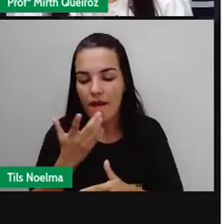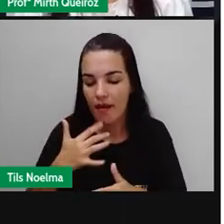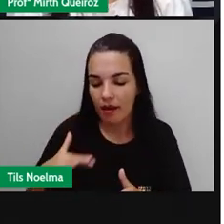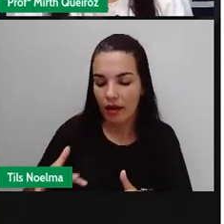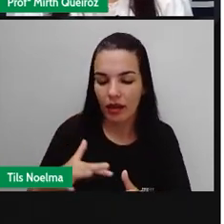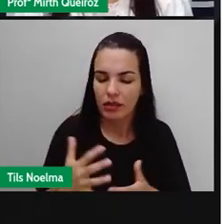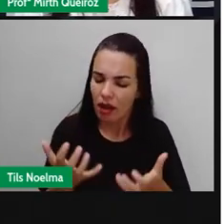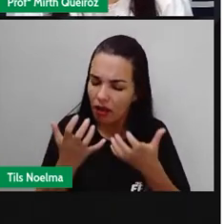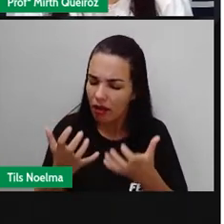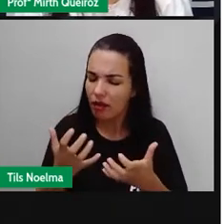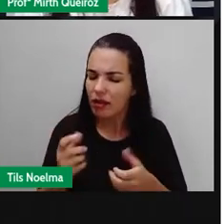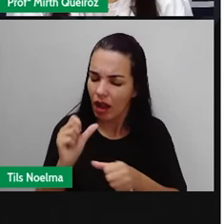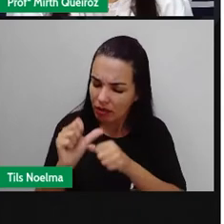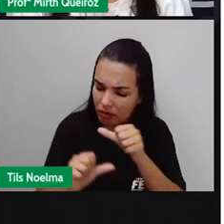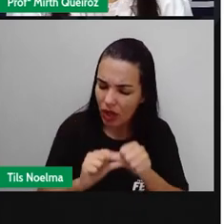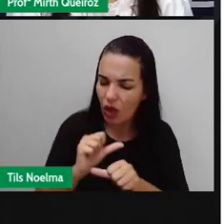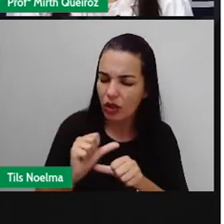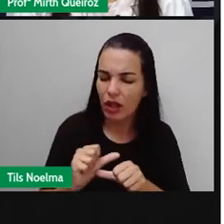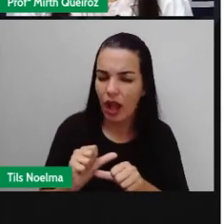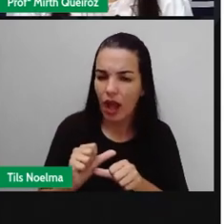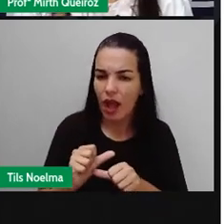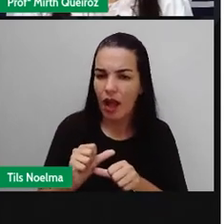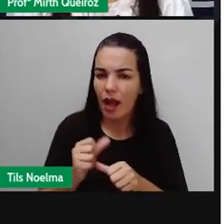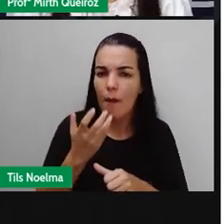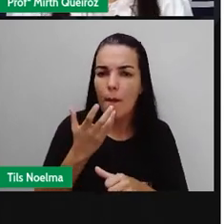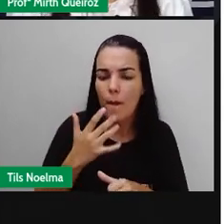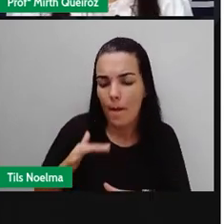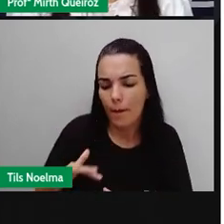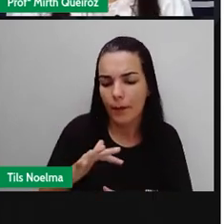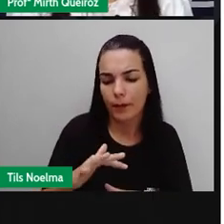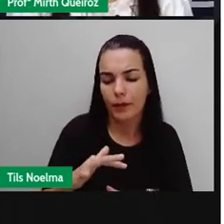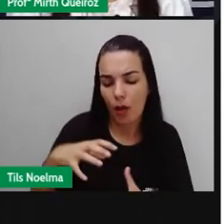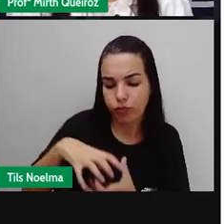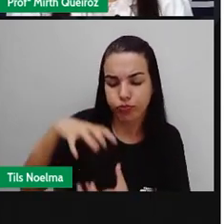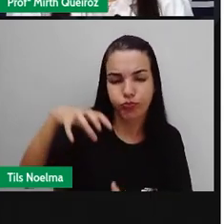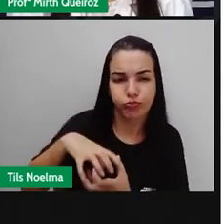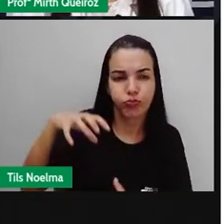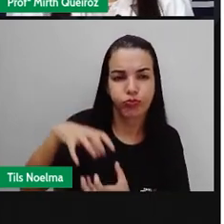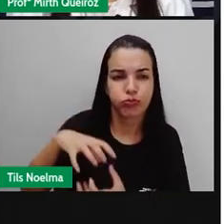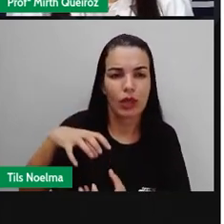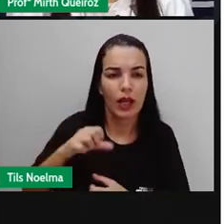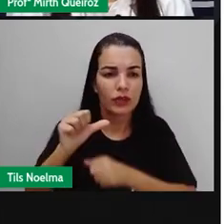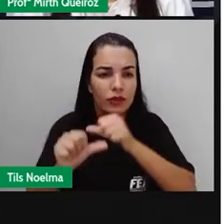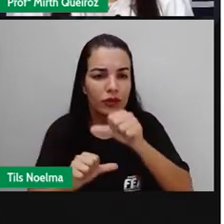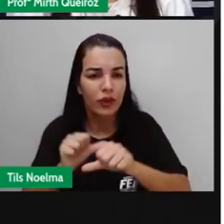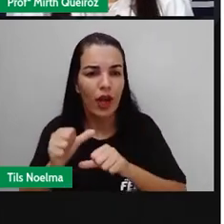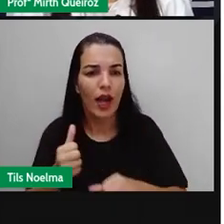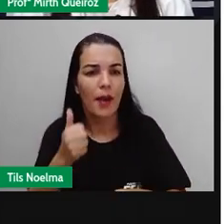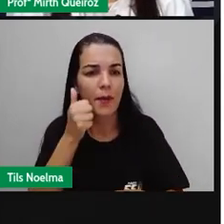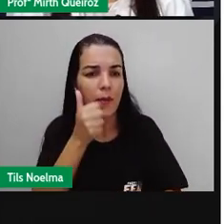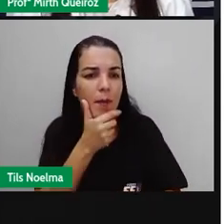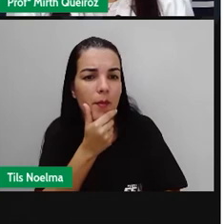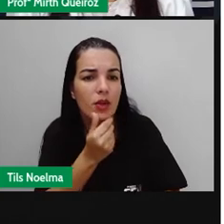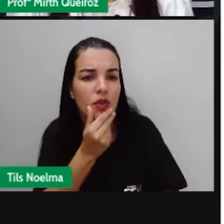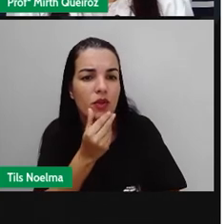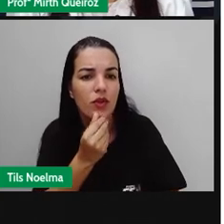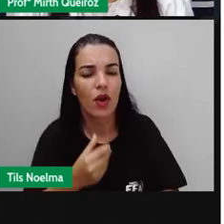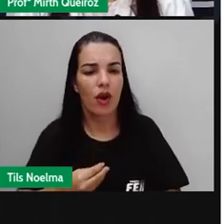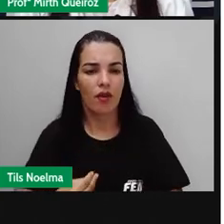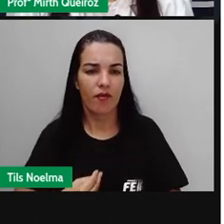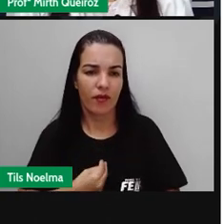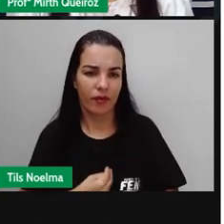queria se tornar um menino de verdade, né? Então, nós temos vários elementos que fazem a gente crer que se trata